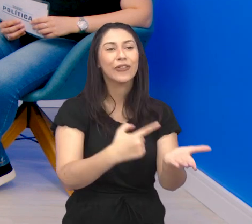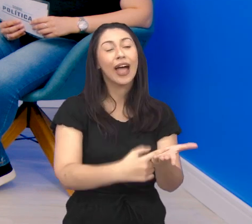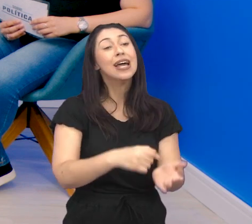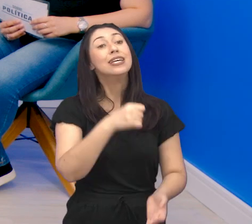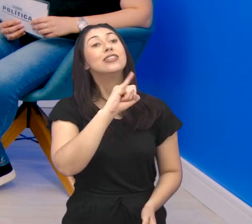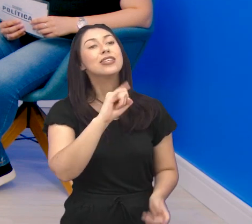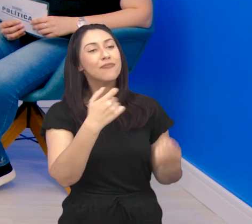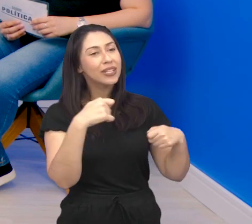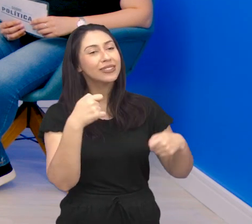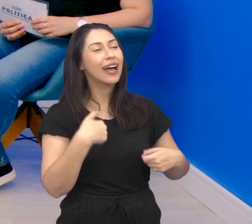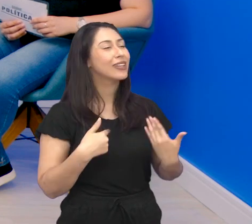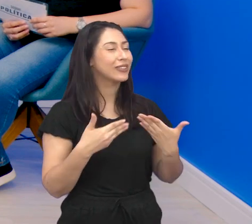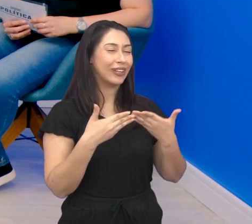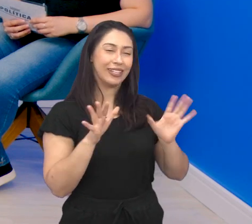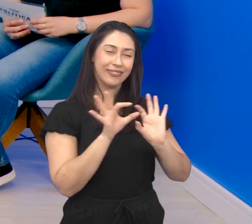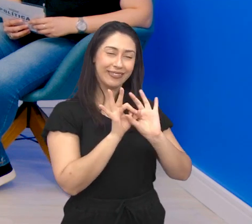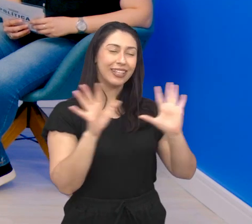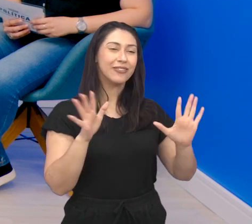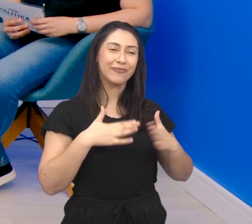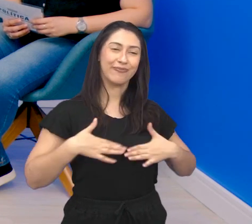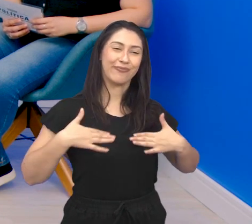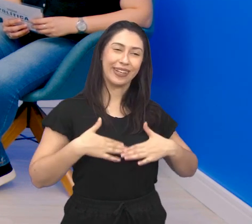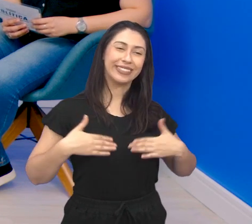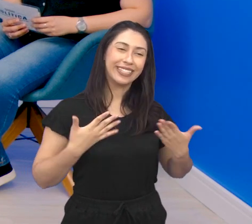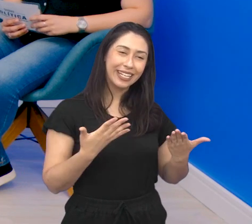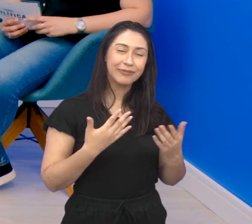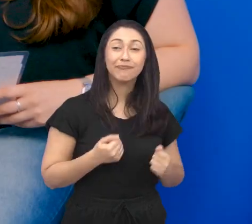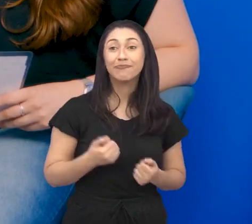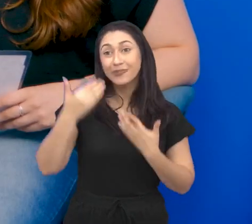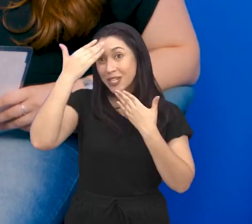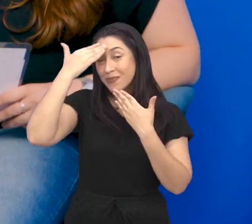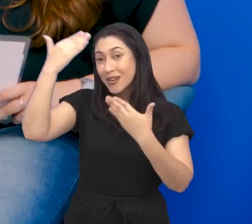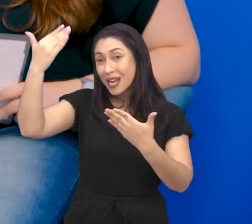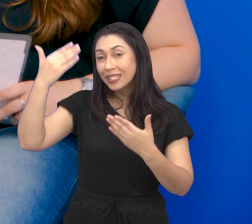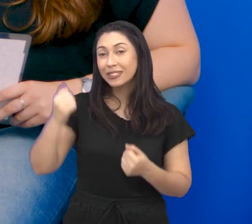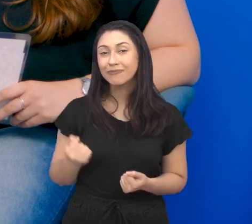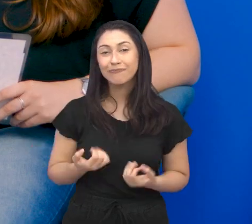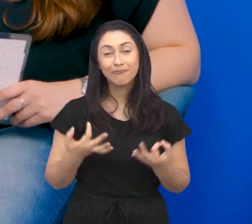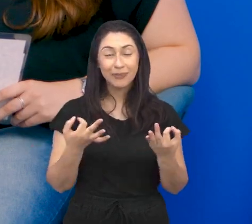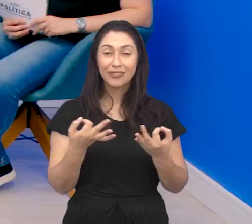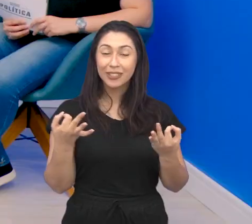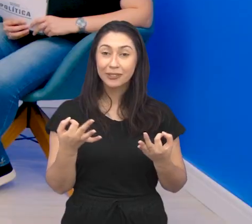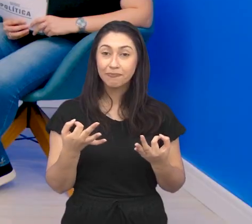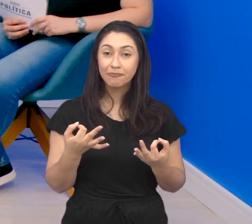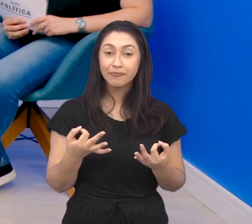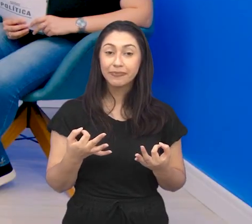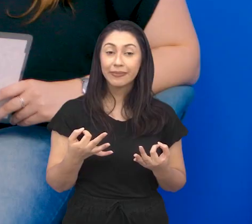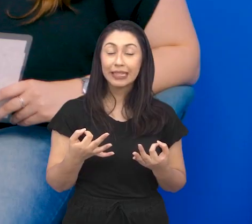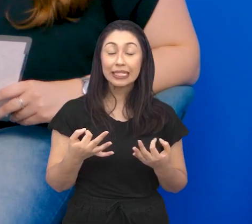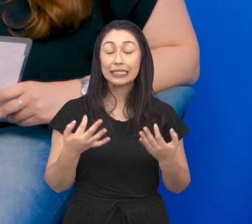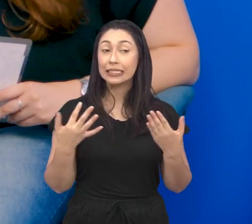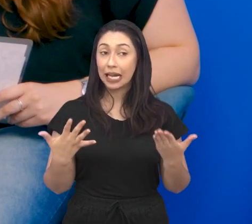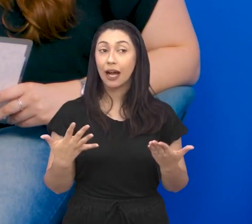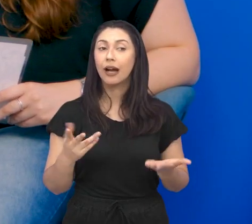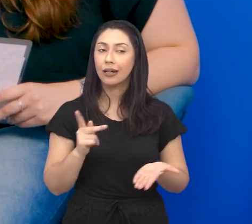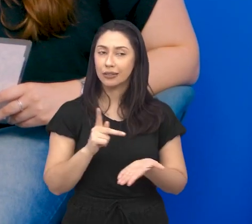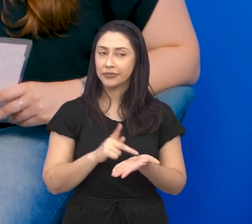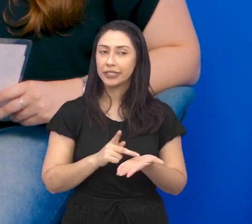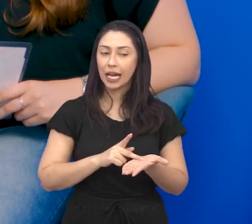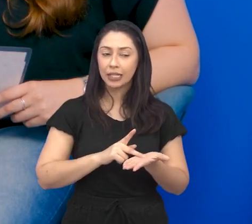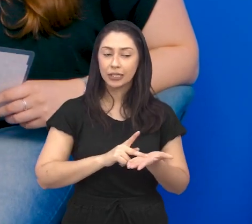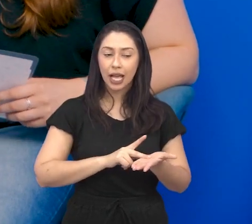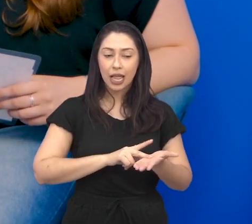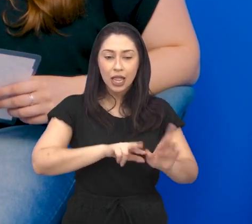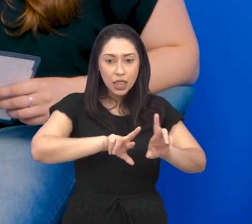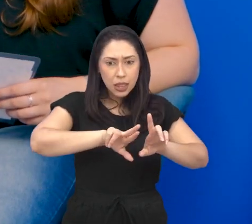precisar e eu estarei sempre à disposição. Foi um prazer. Muito obrigada, Fabrício. Perfeito. Marina, realmente muita coisa, Muitas